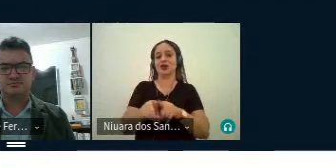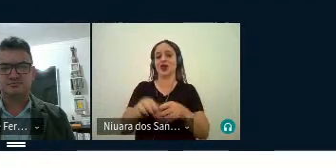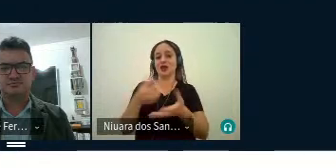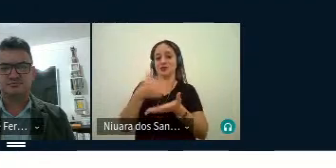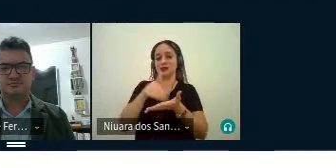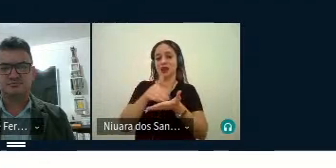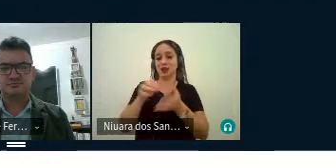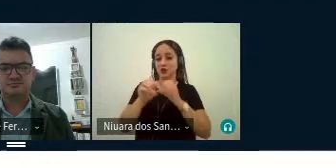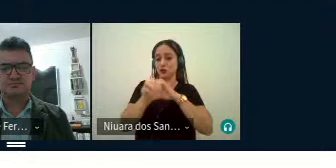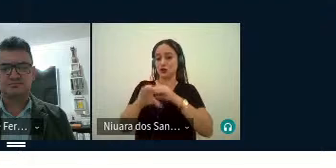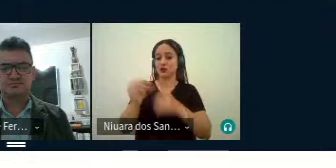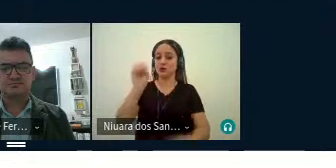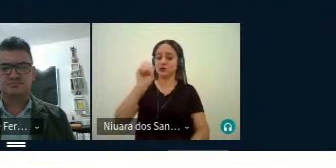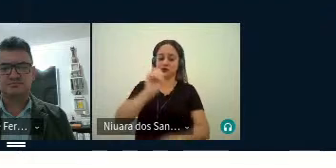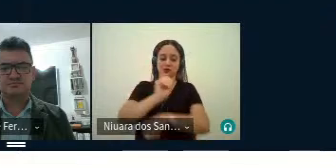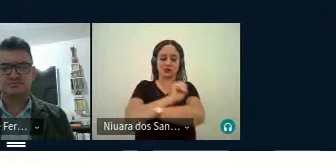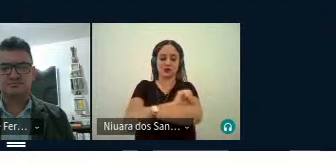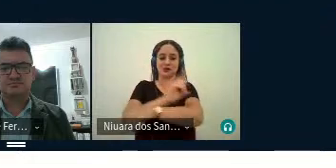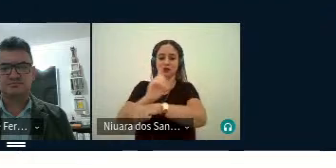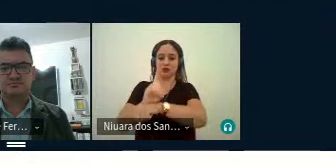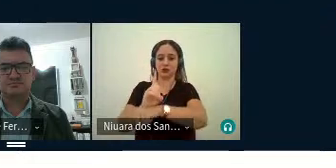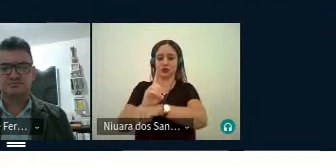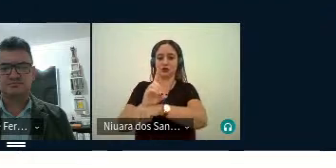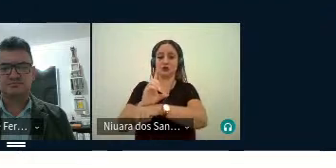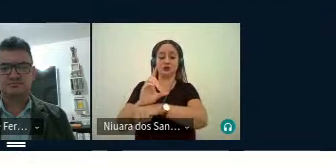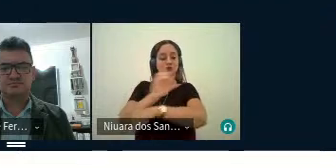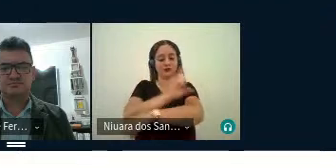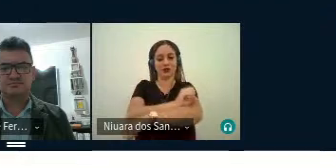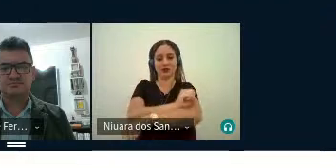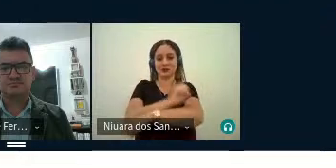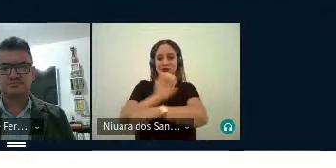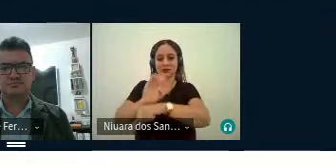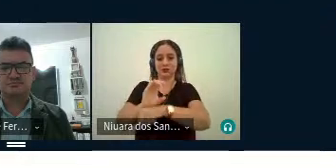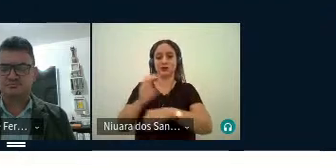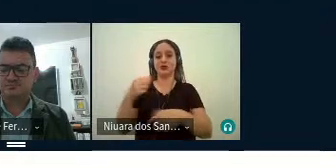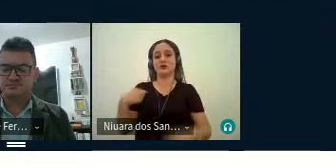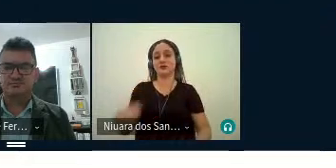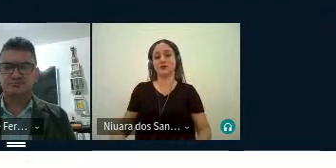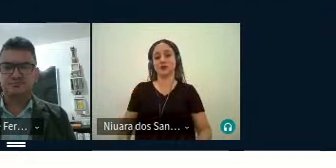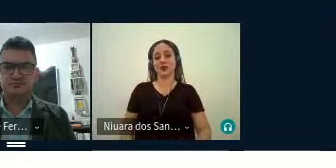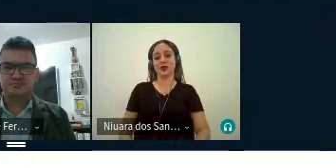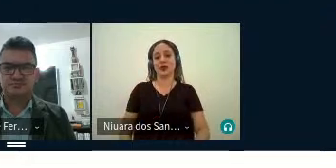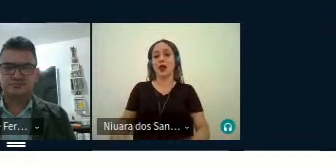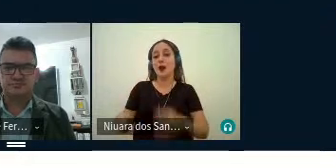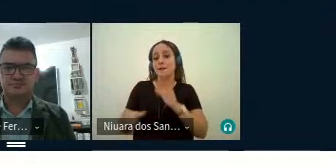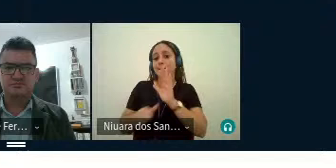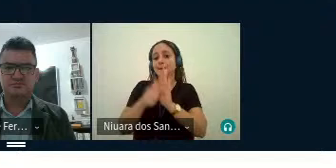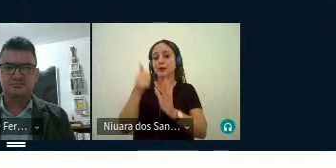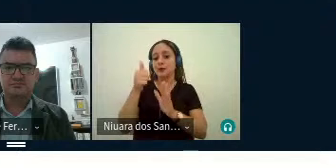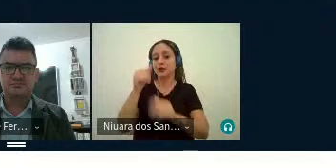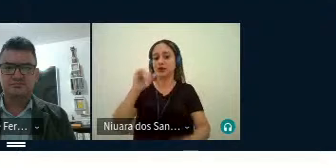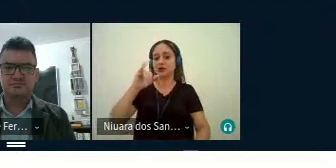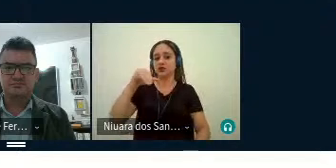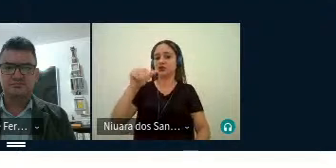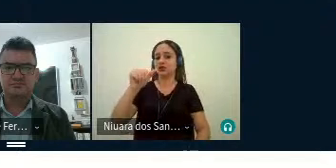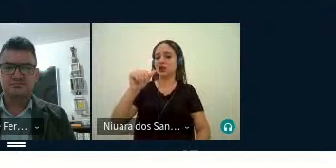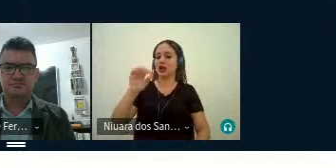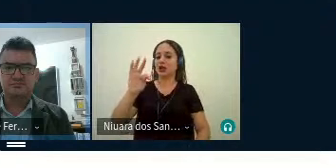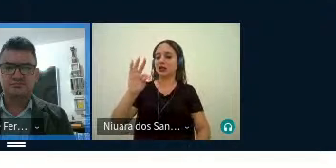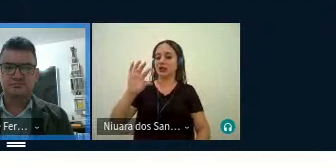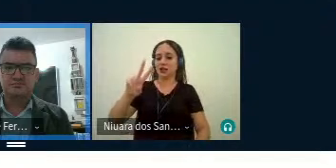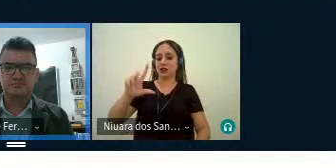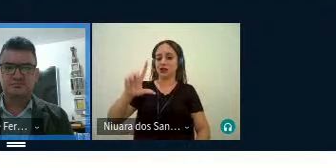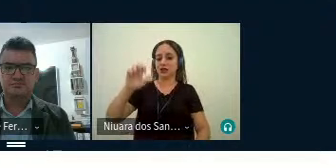de Rondônia, a SIDUC, pela parceria com o projeto Egressos. A primeira Jatlin surge como uma